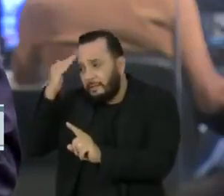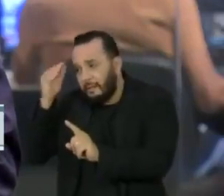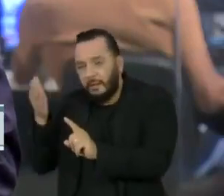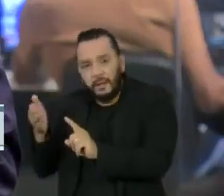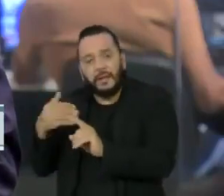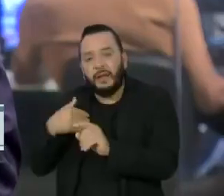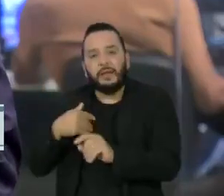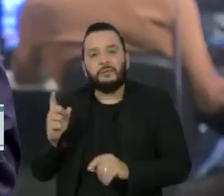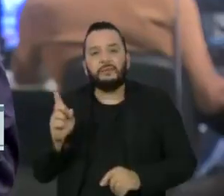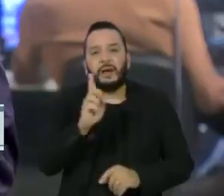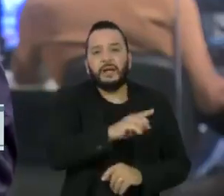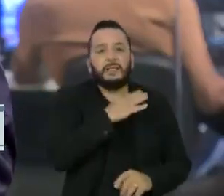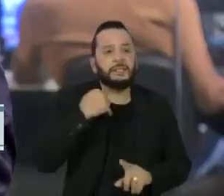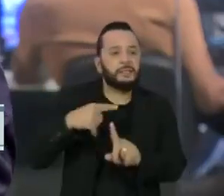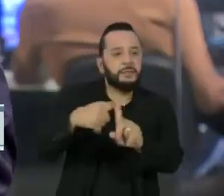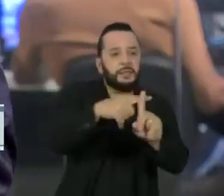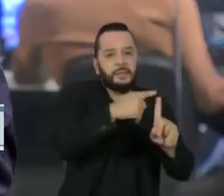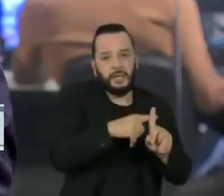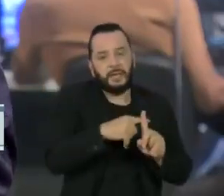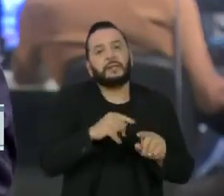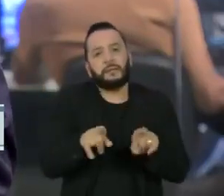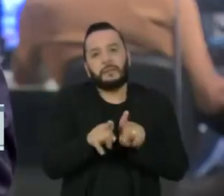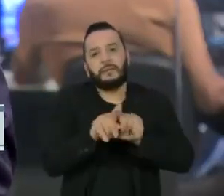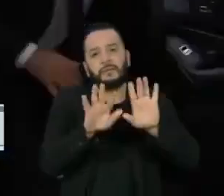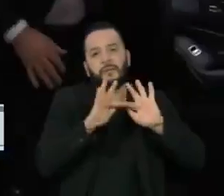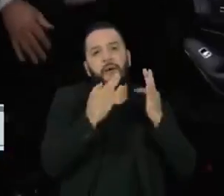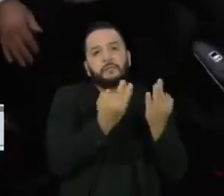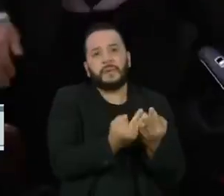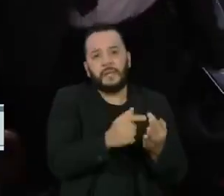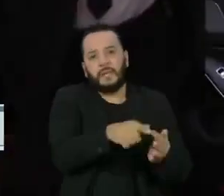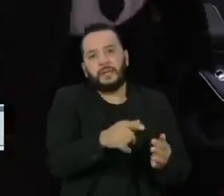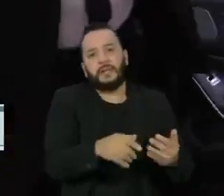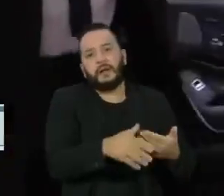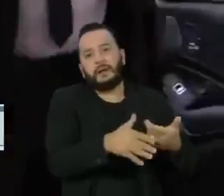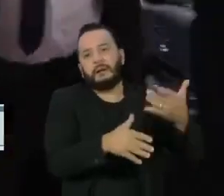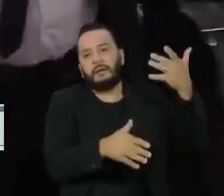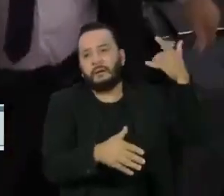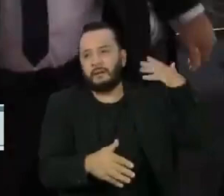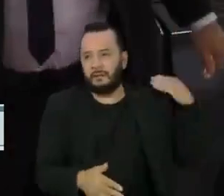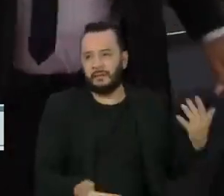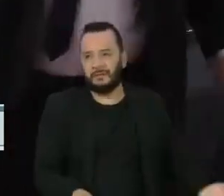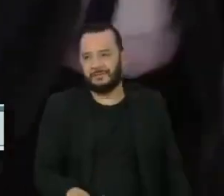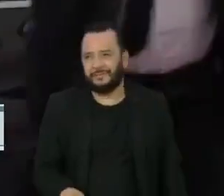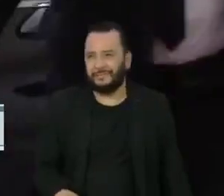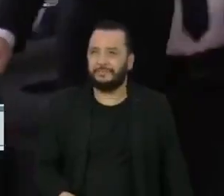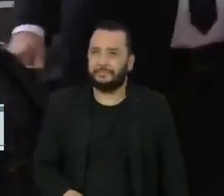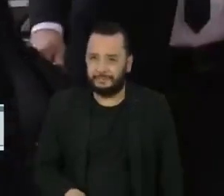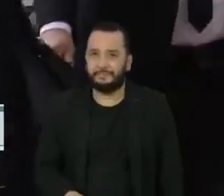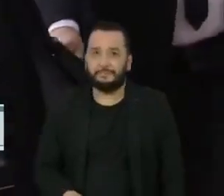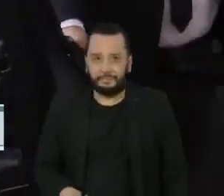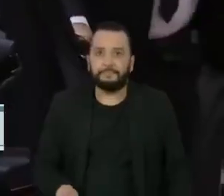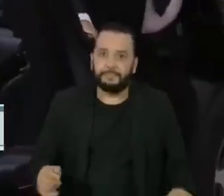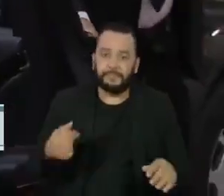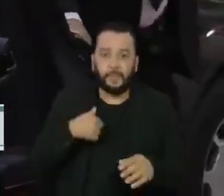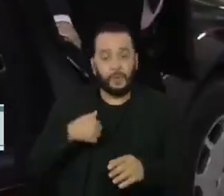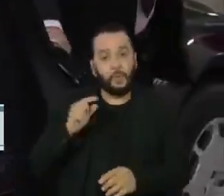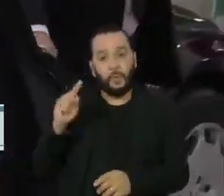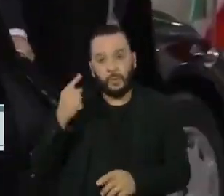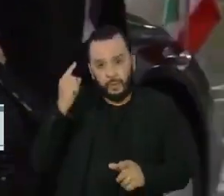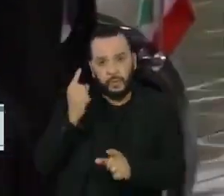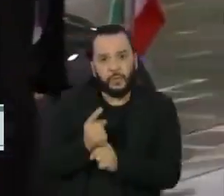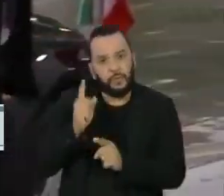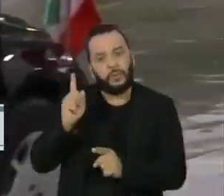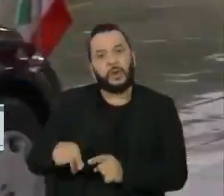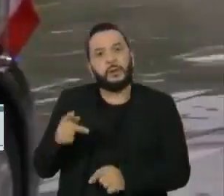visitar um cemitério e a cidade dos antepassados. O único encontro bilateral confirmado é com o anfitrião, o